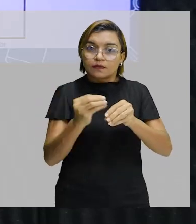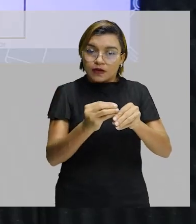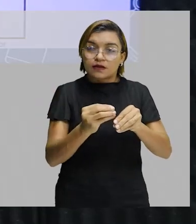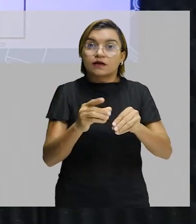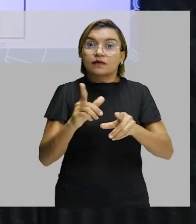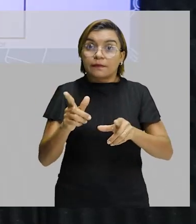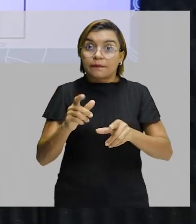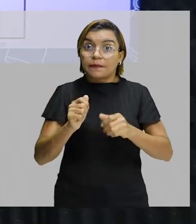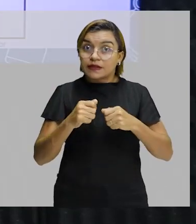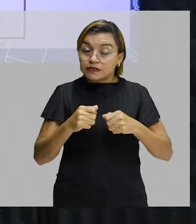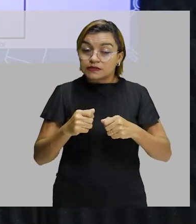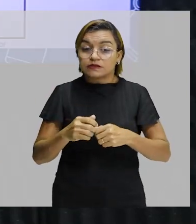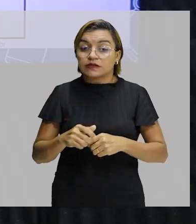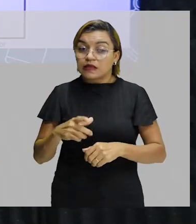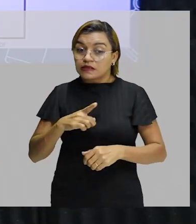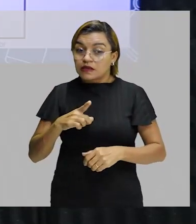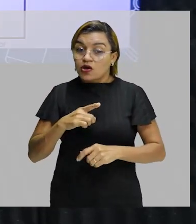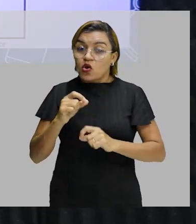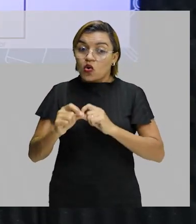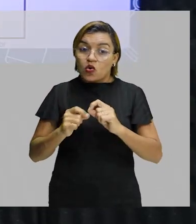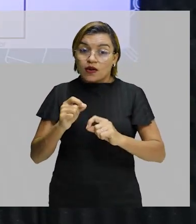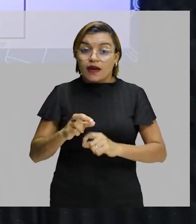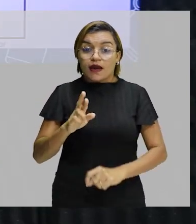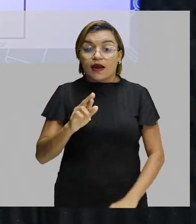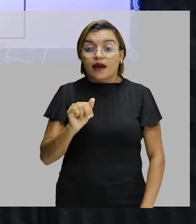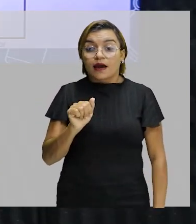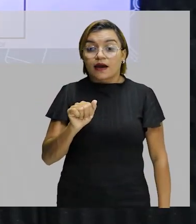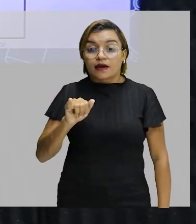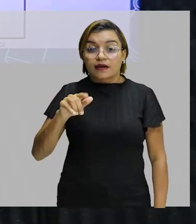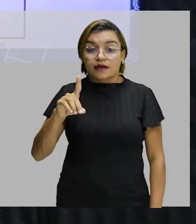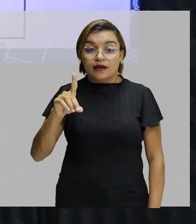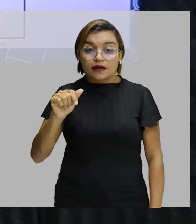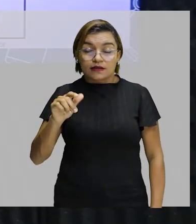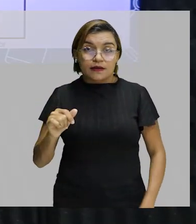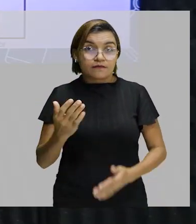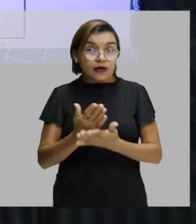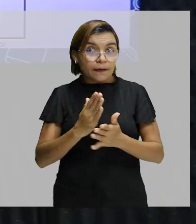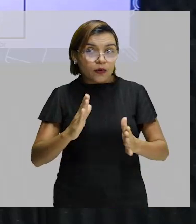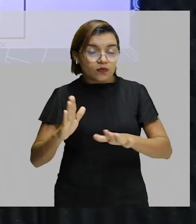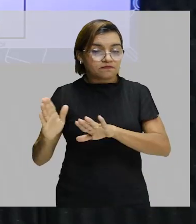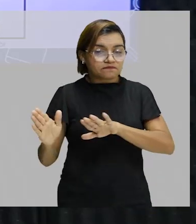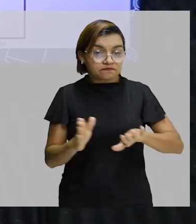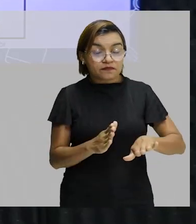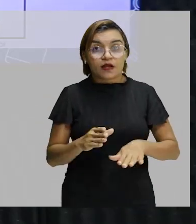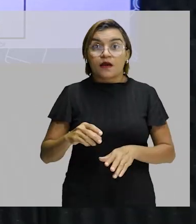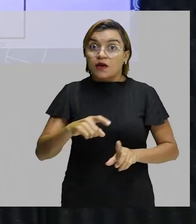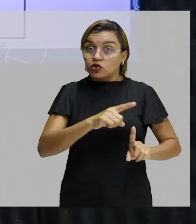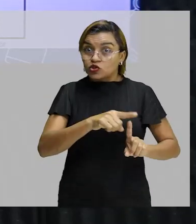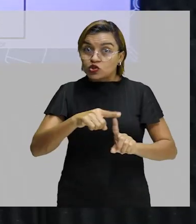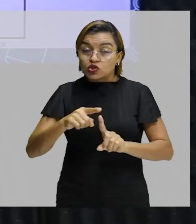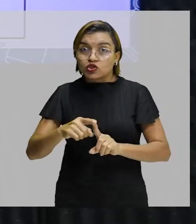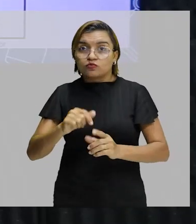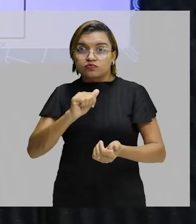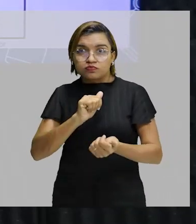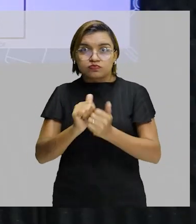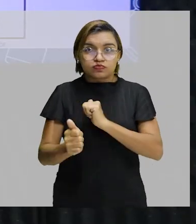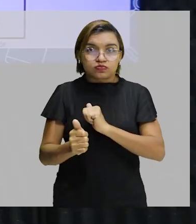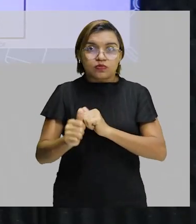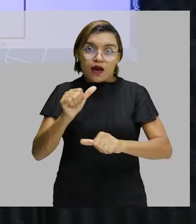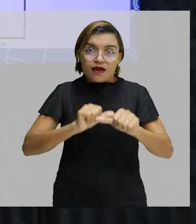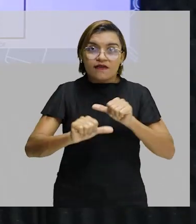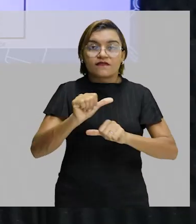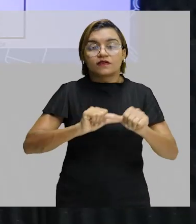de ser raiada. Novidade dos últimos Jogos Olímpicos é que essas provas de revezamento foram adicionadas o